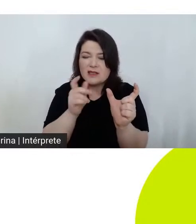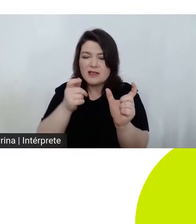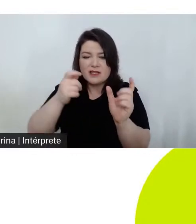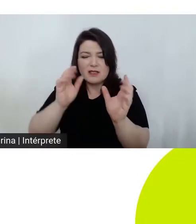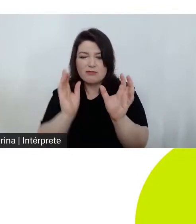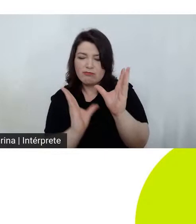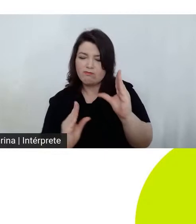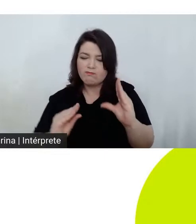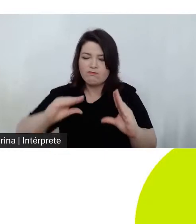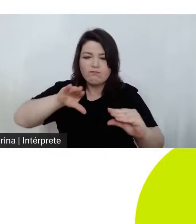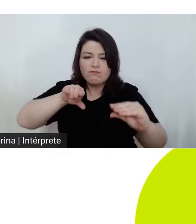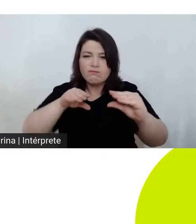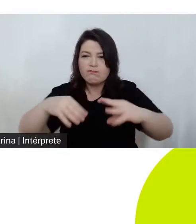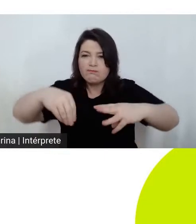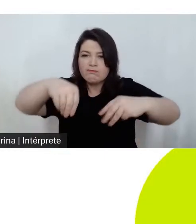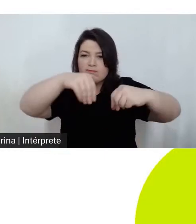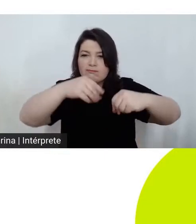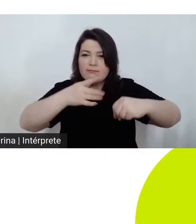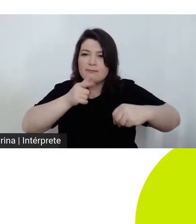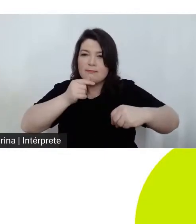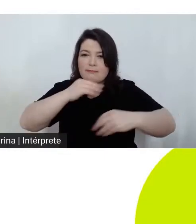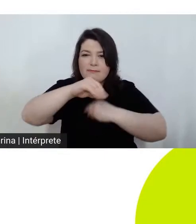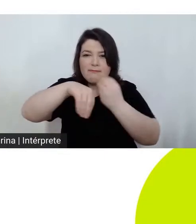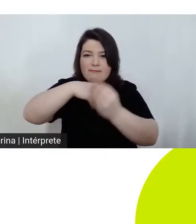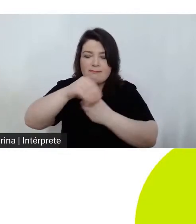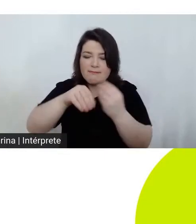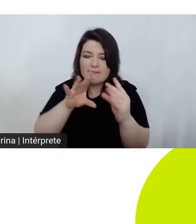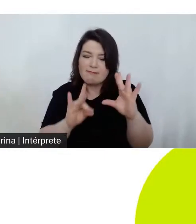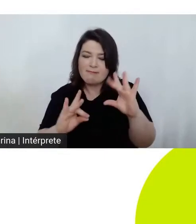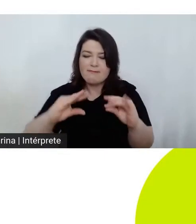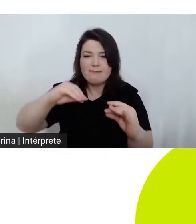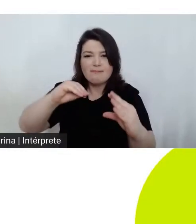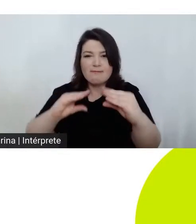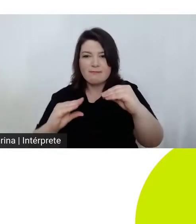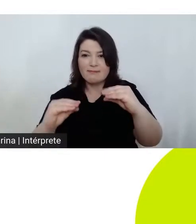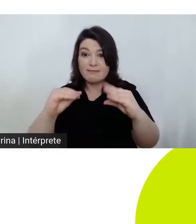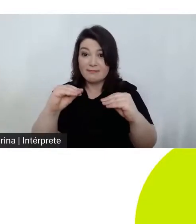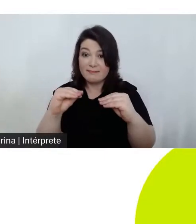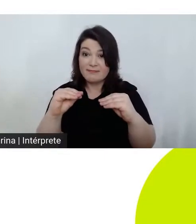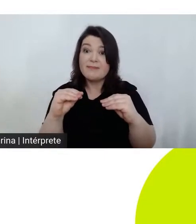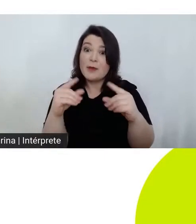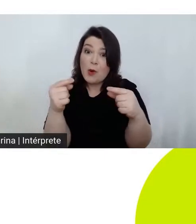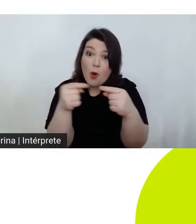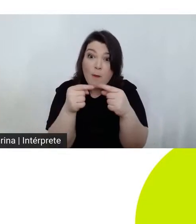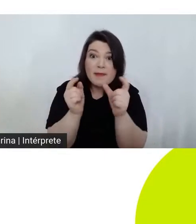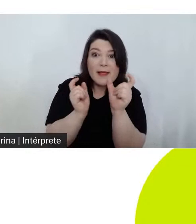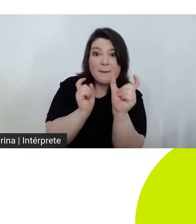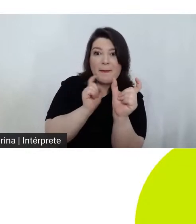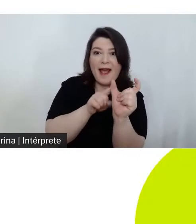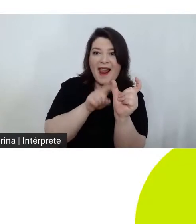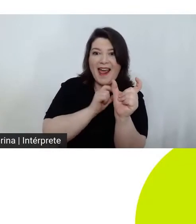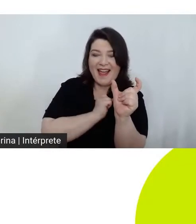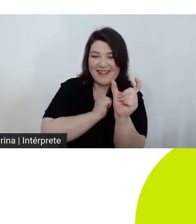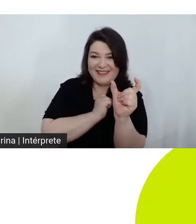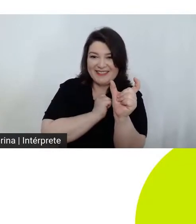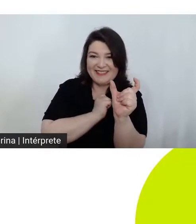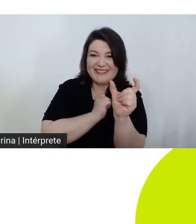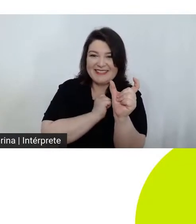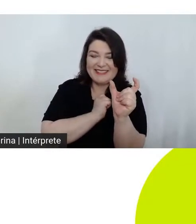modela da vida e forma ao barro. Foi, então, que a partir desse